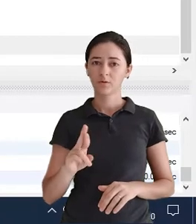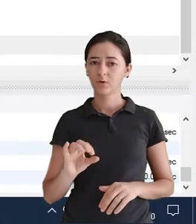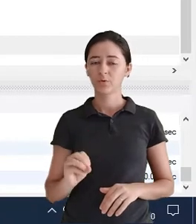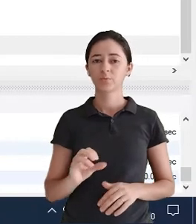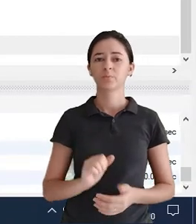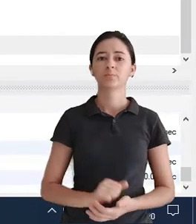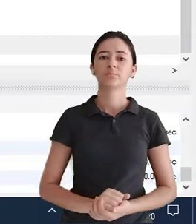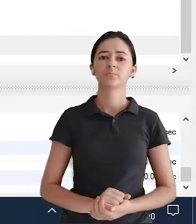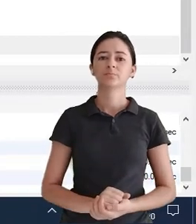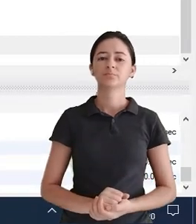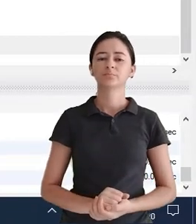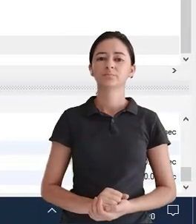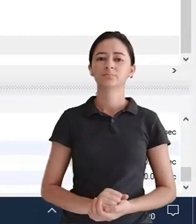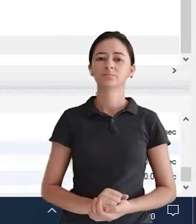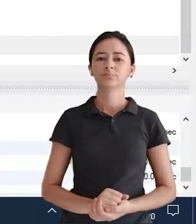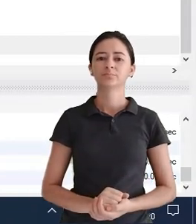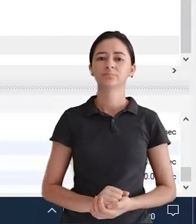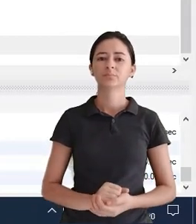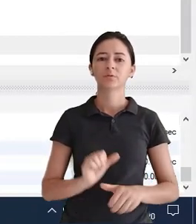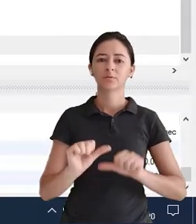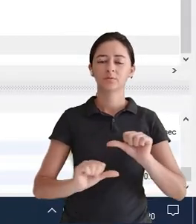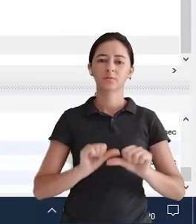linha Então Alter Table